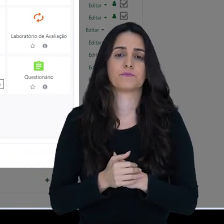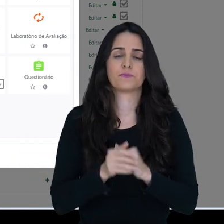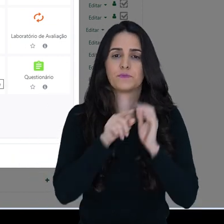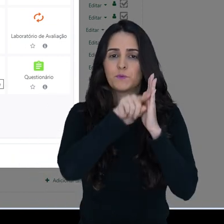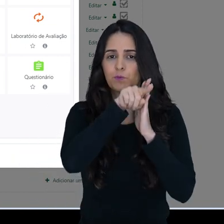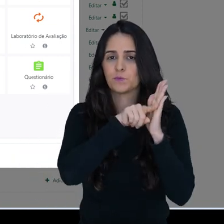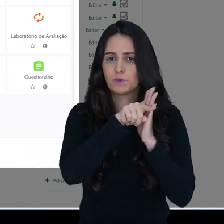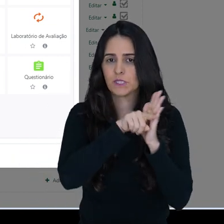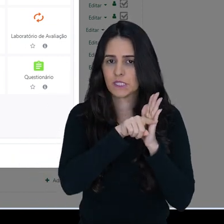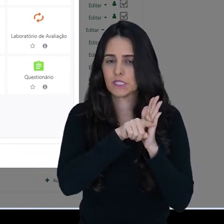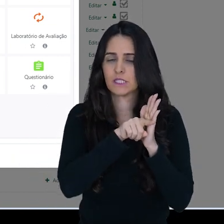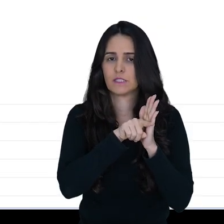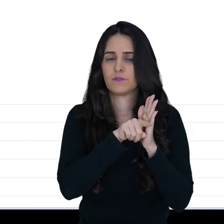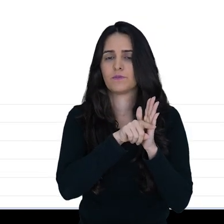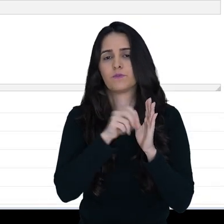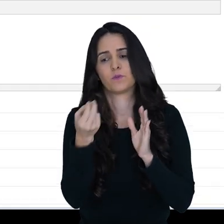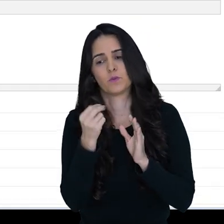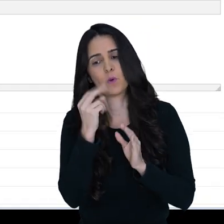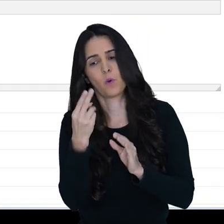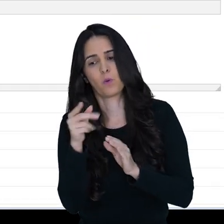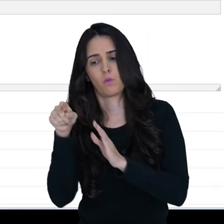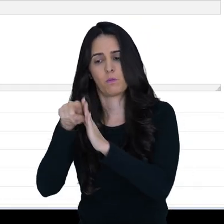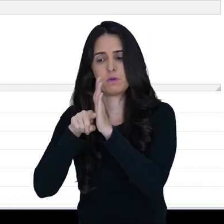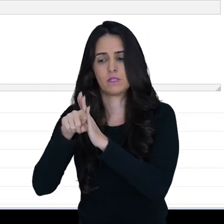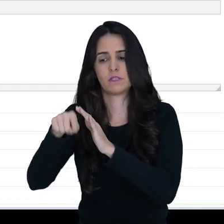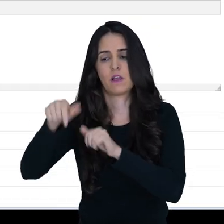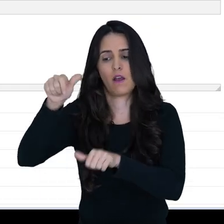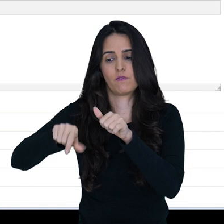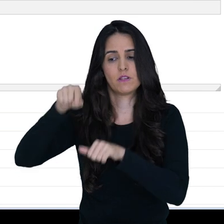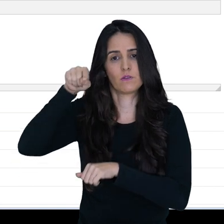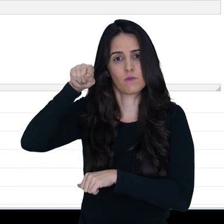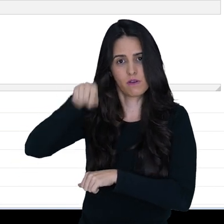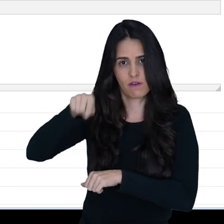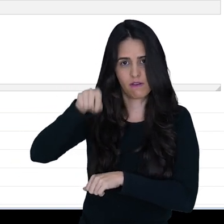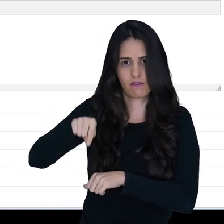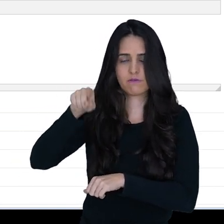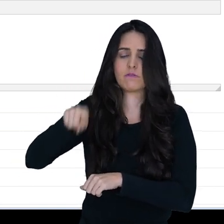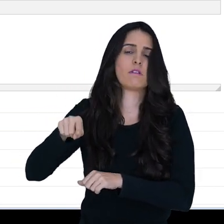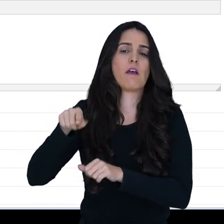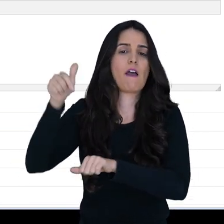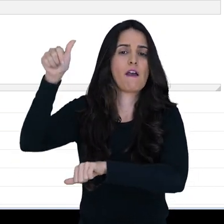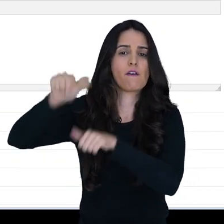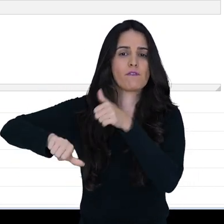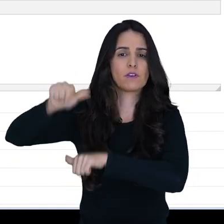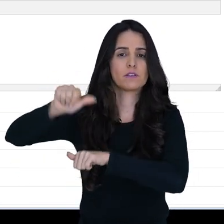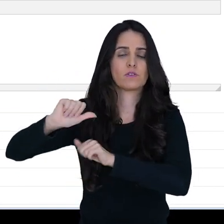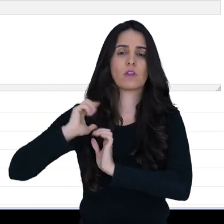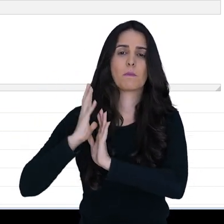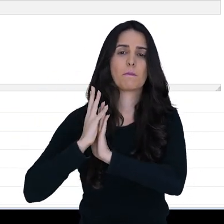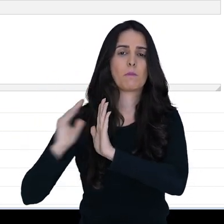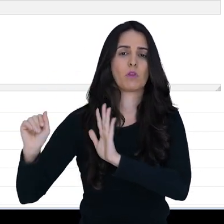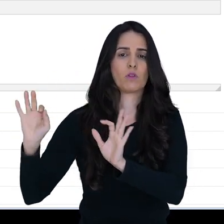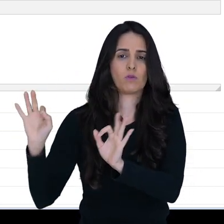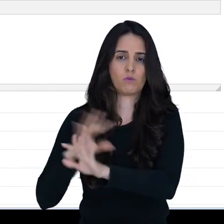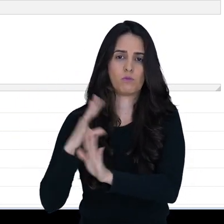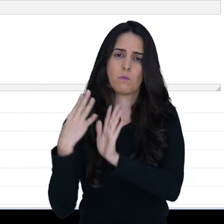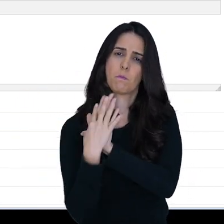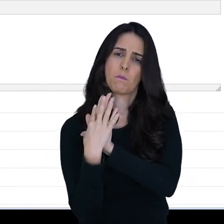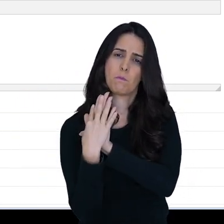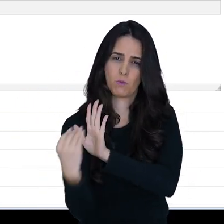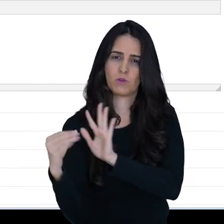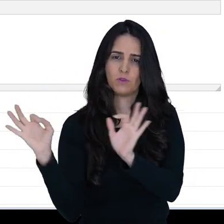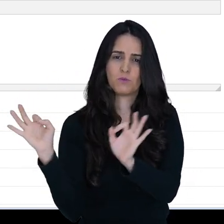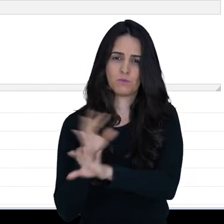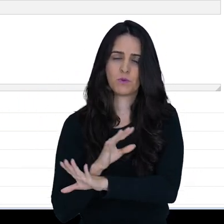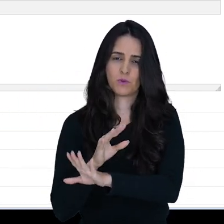avaliação. A pesquisa de avaliação é uma pesquisa que já vem com modelos prontos.